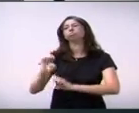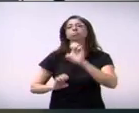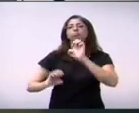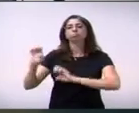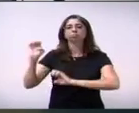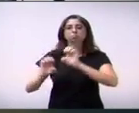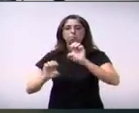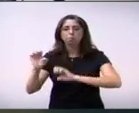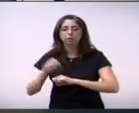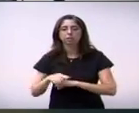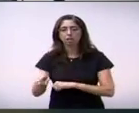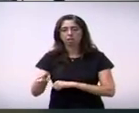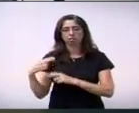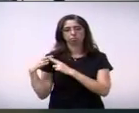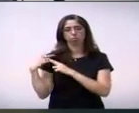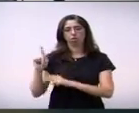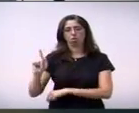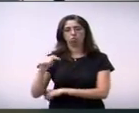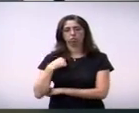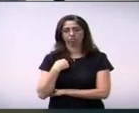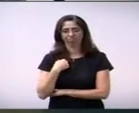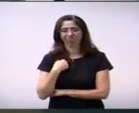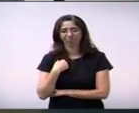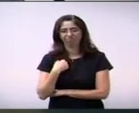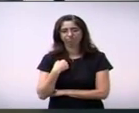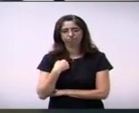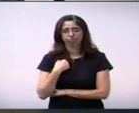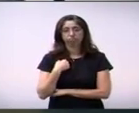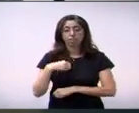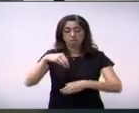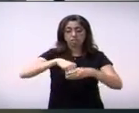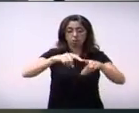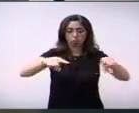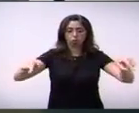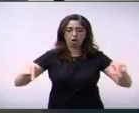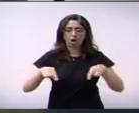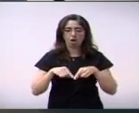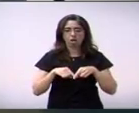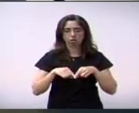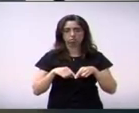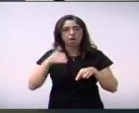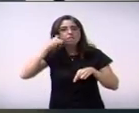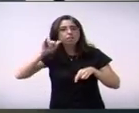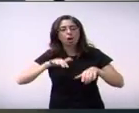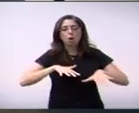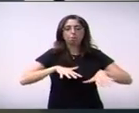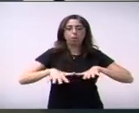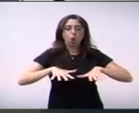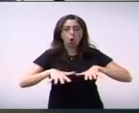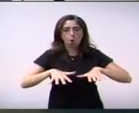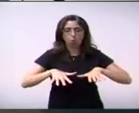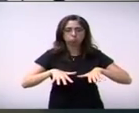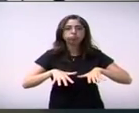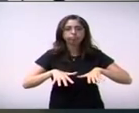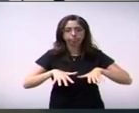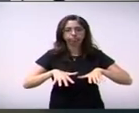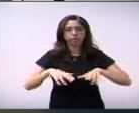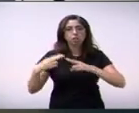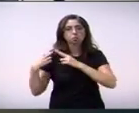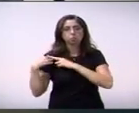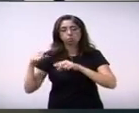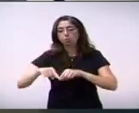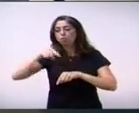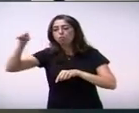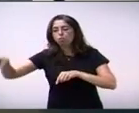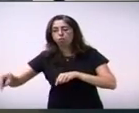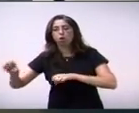para que não ocorra nada. Fora do perímetro da área de amortecimento, a responsabilidade é da empresa.